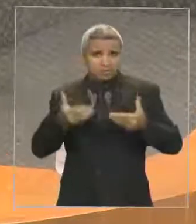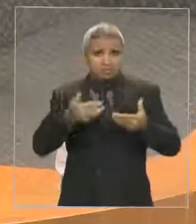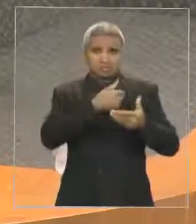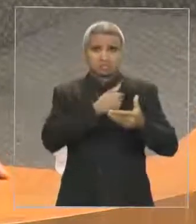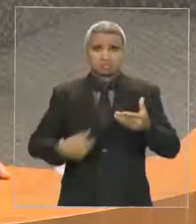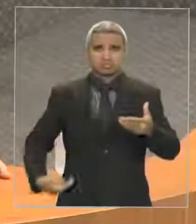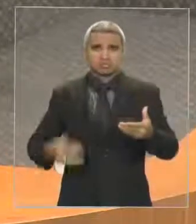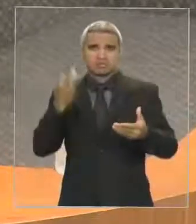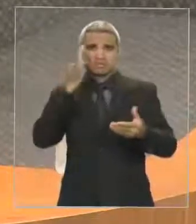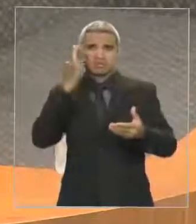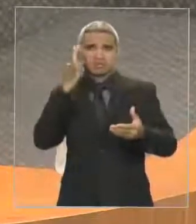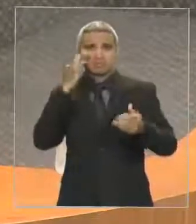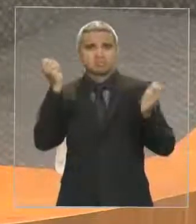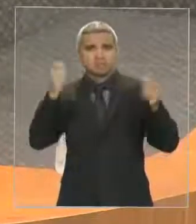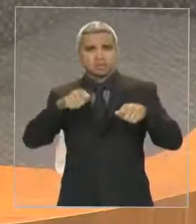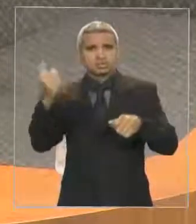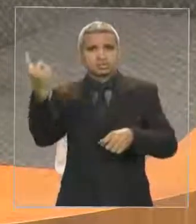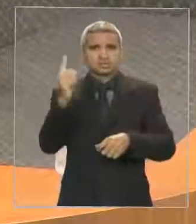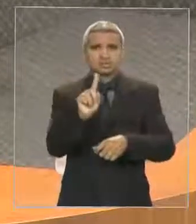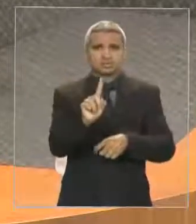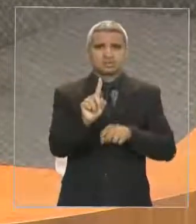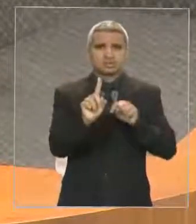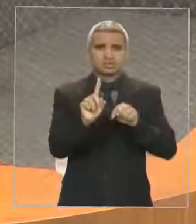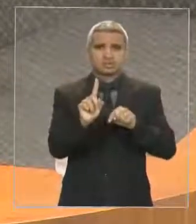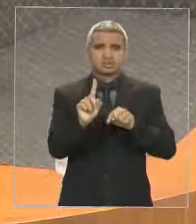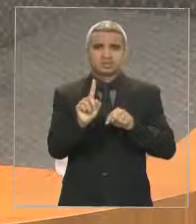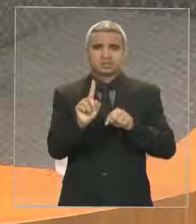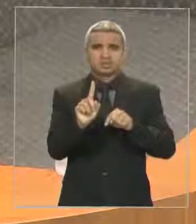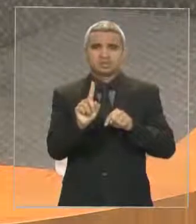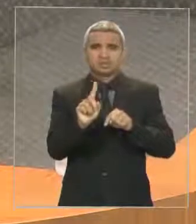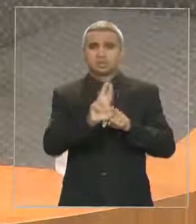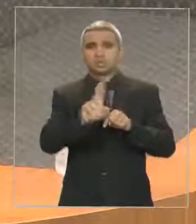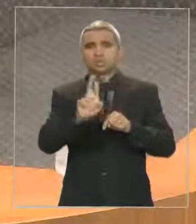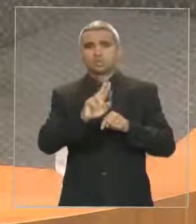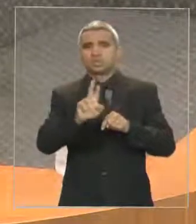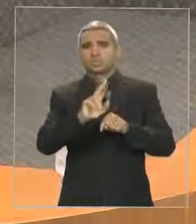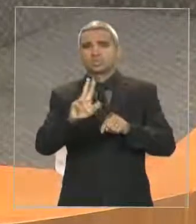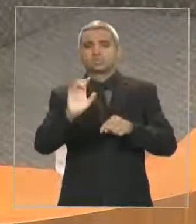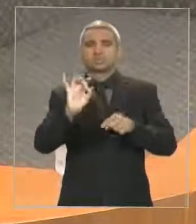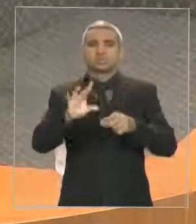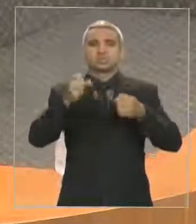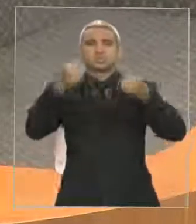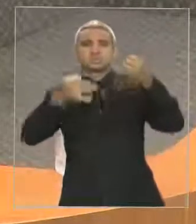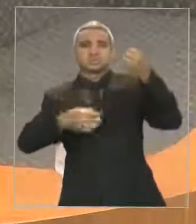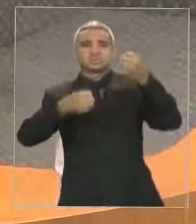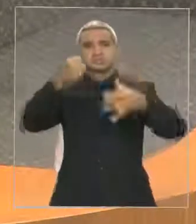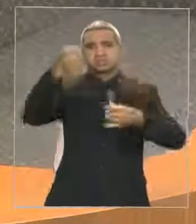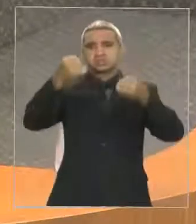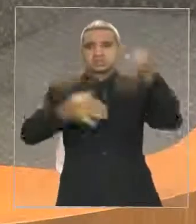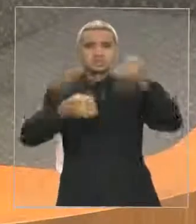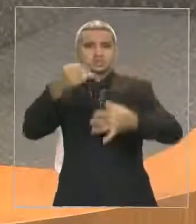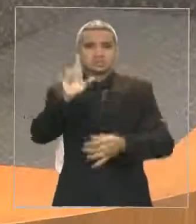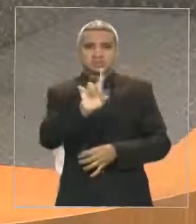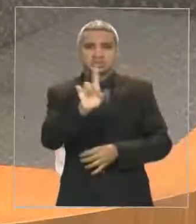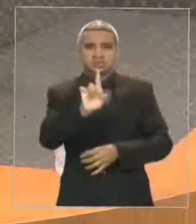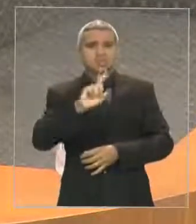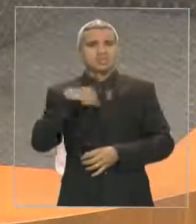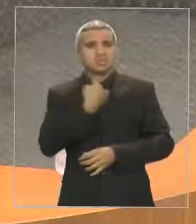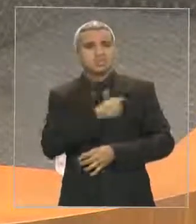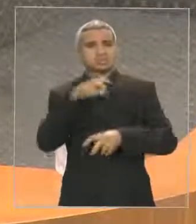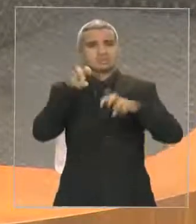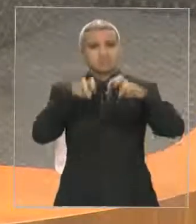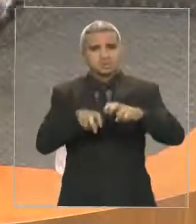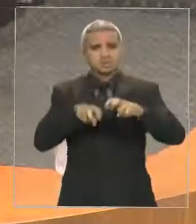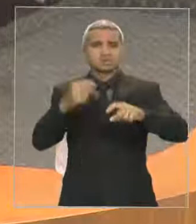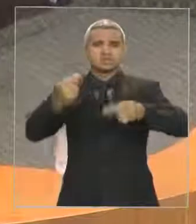Dino para ocupar esta tribuna. Mas não para prestar esclarecimento como fez das vezes que veio aqui, mas se pudéssemos ter um amplo debate com